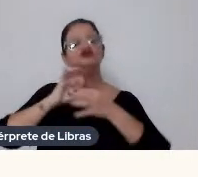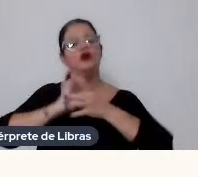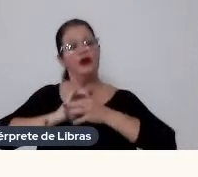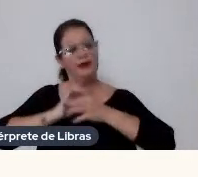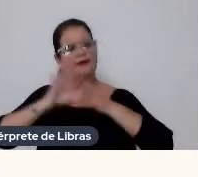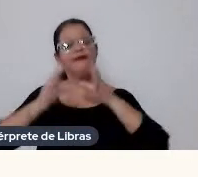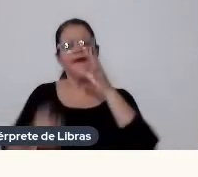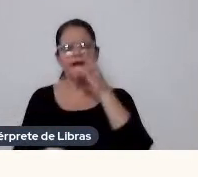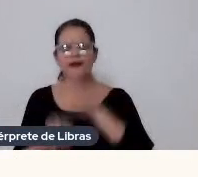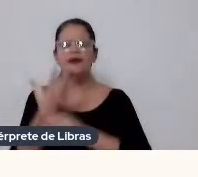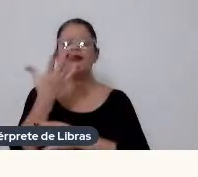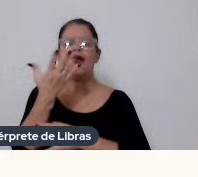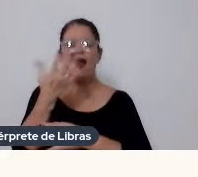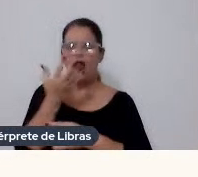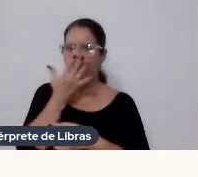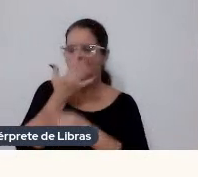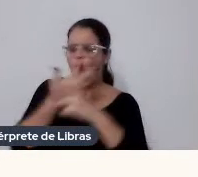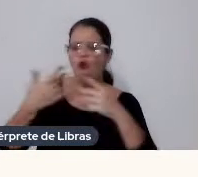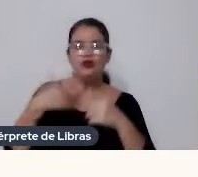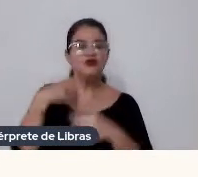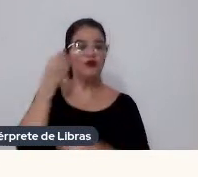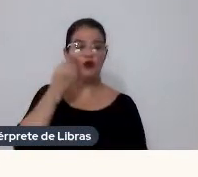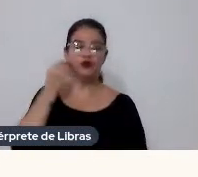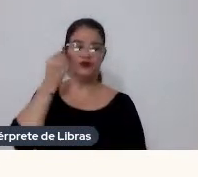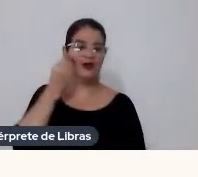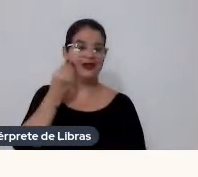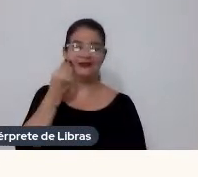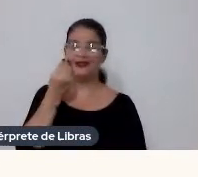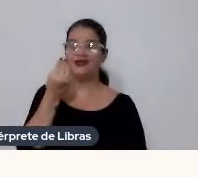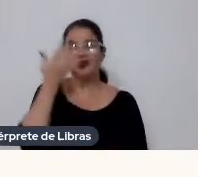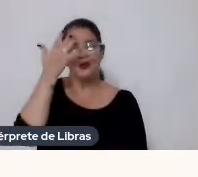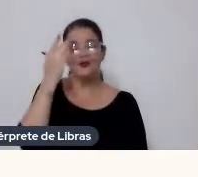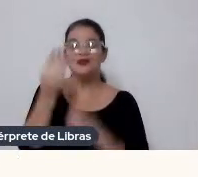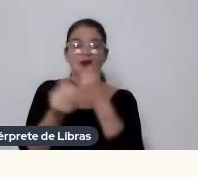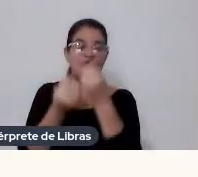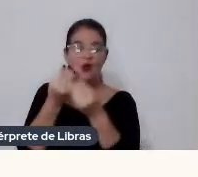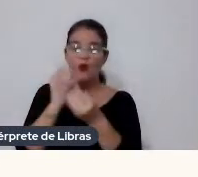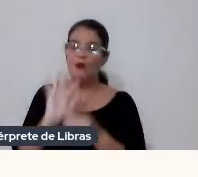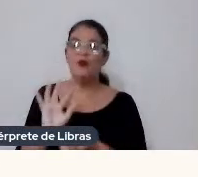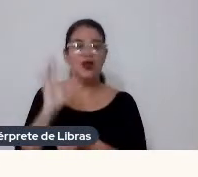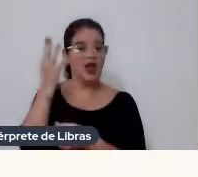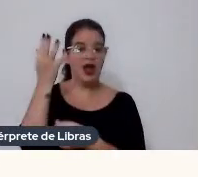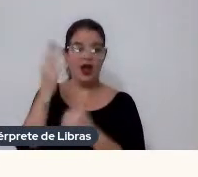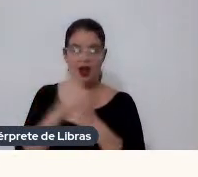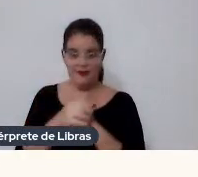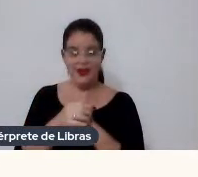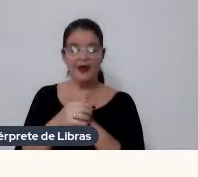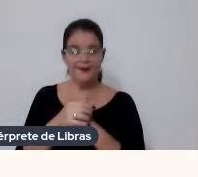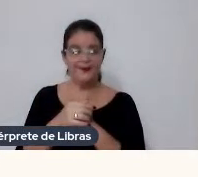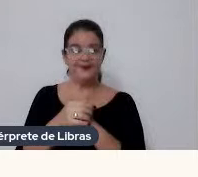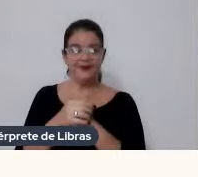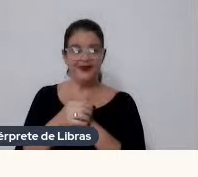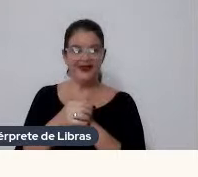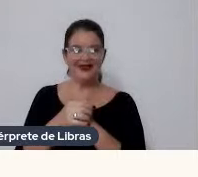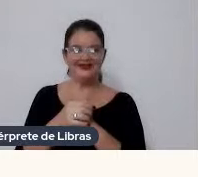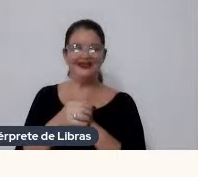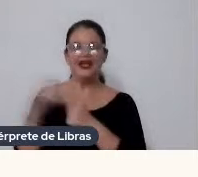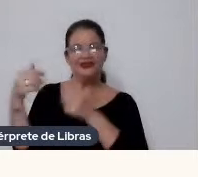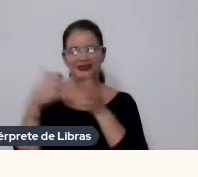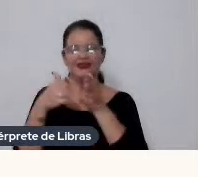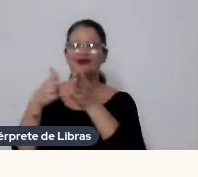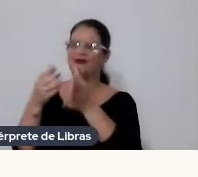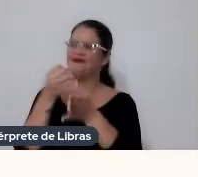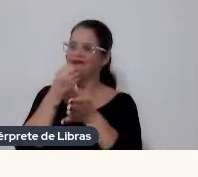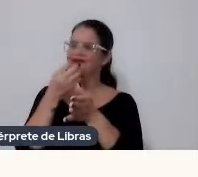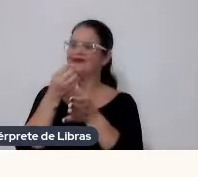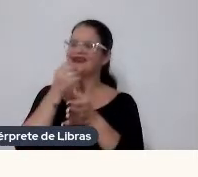foi uma experiência que a gente não sabia muito como ia caminhar, e acabou, a gente acabou achando um caminho bem legal, assim.